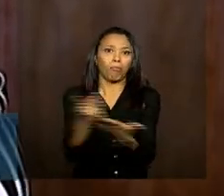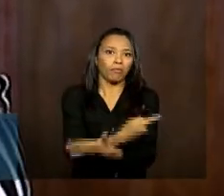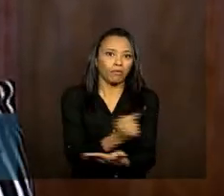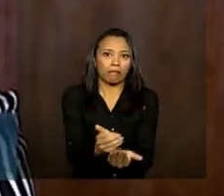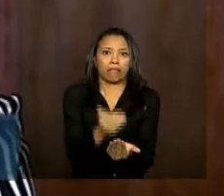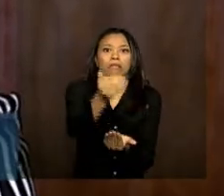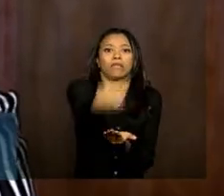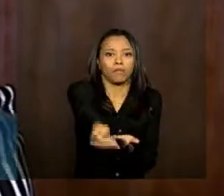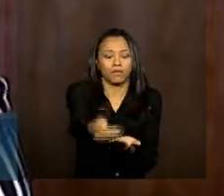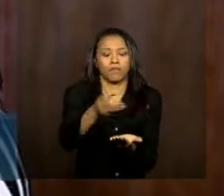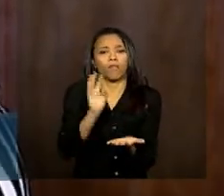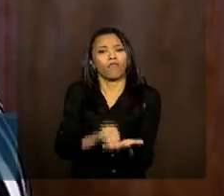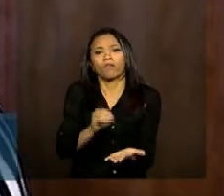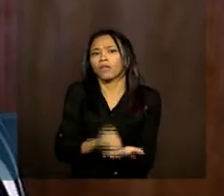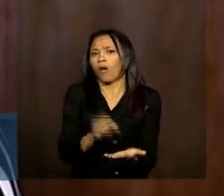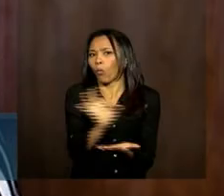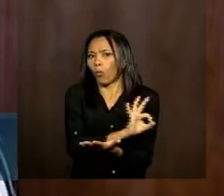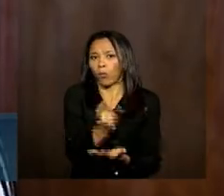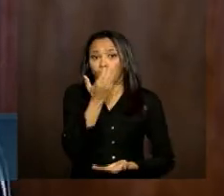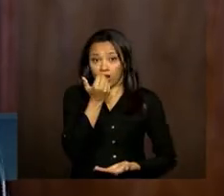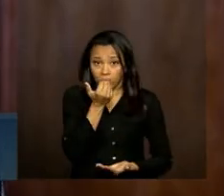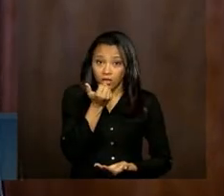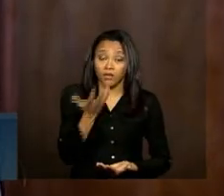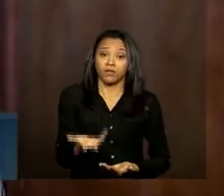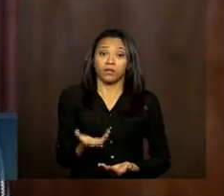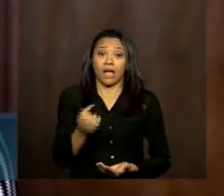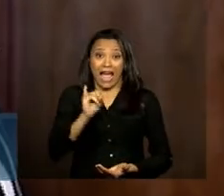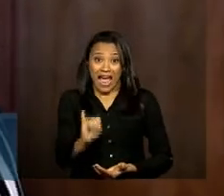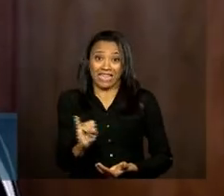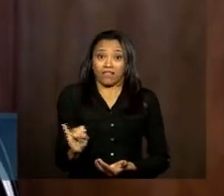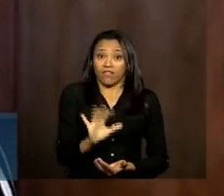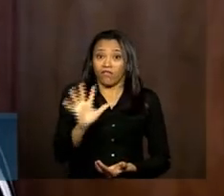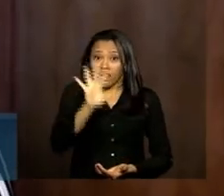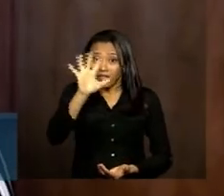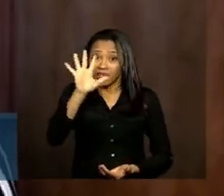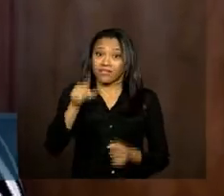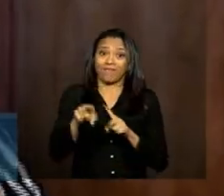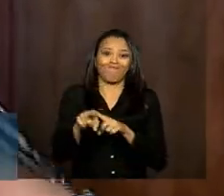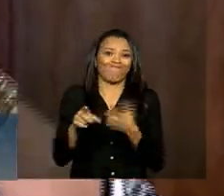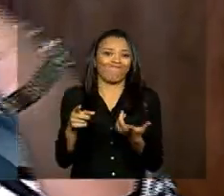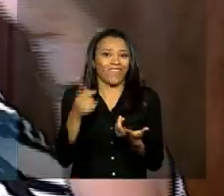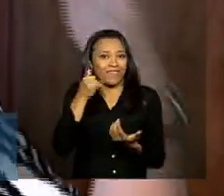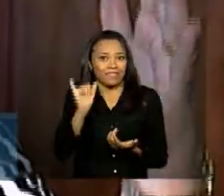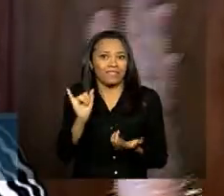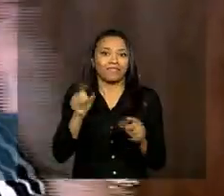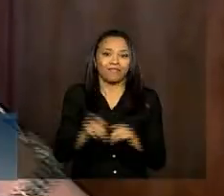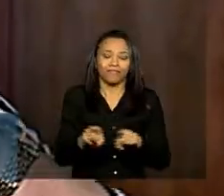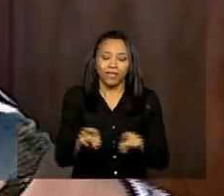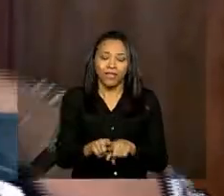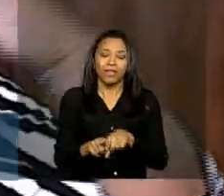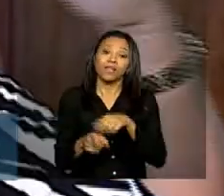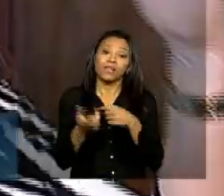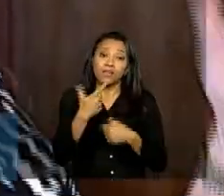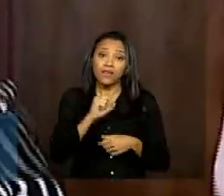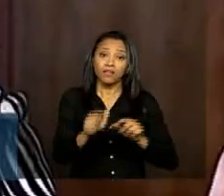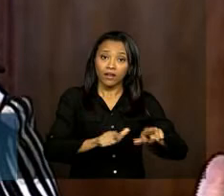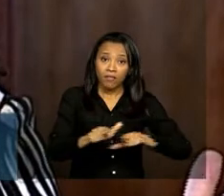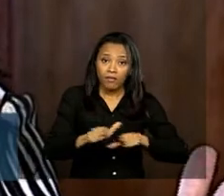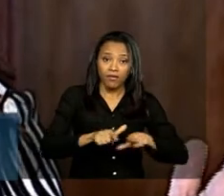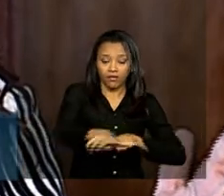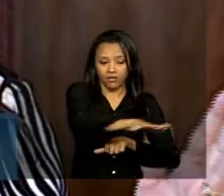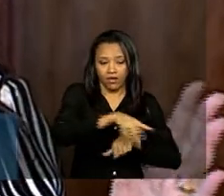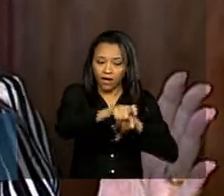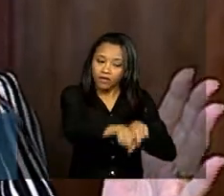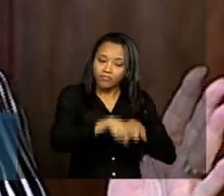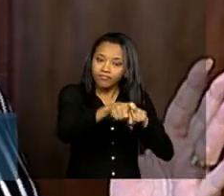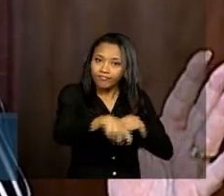que não falte alimentos para que a inflação não nos abata e depois os produtores que já é uma tradição